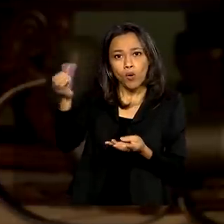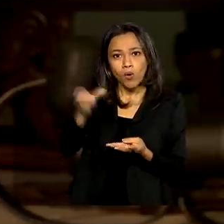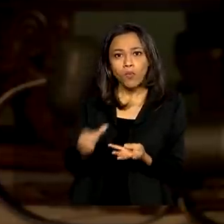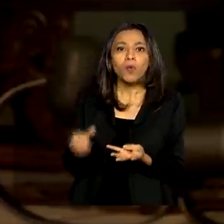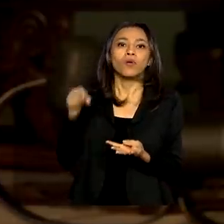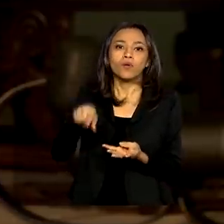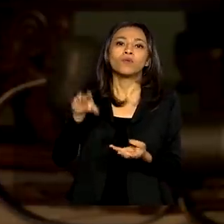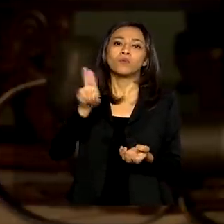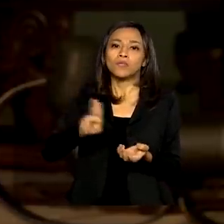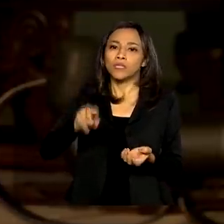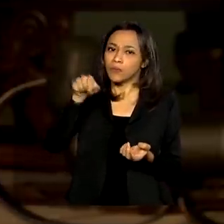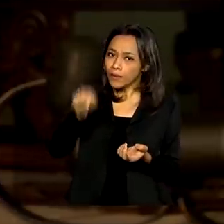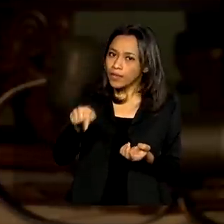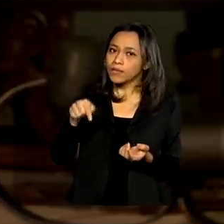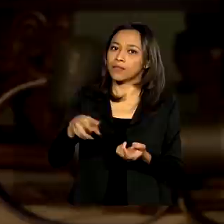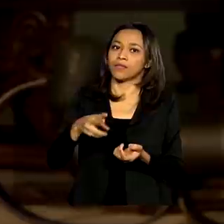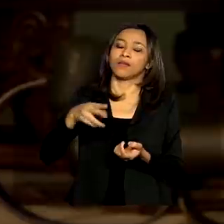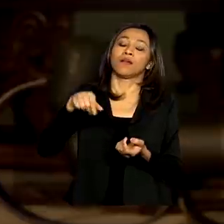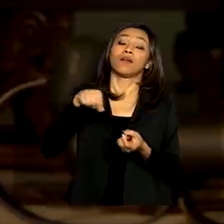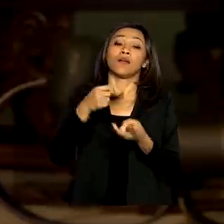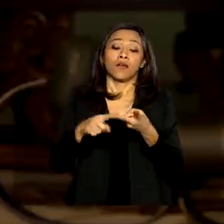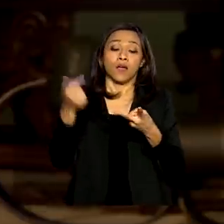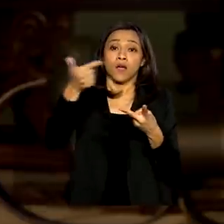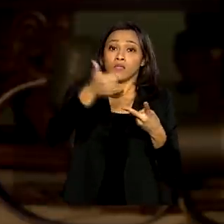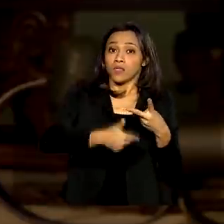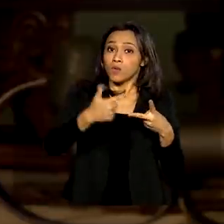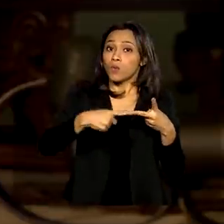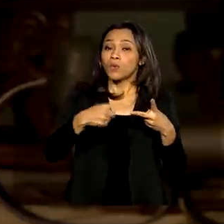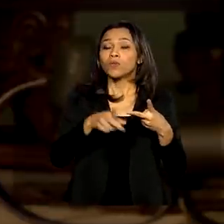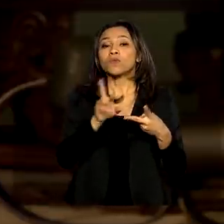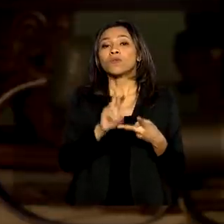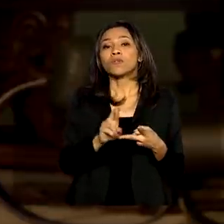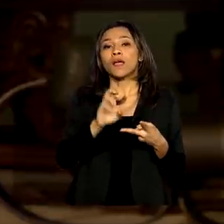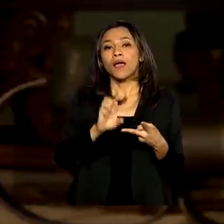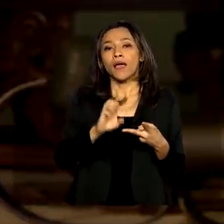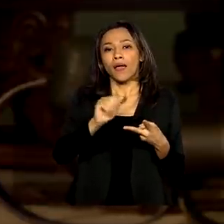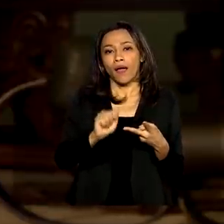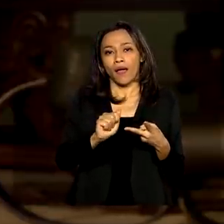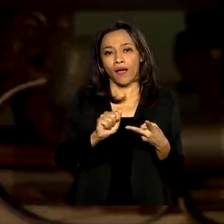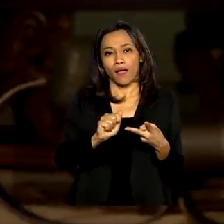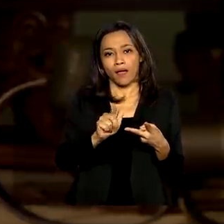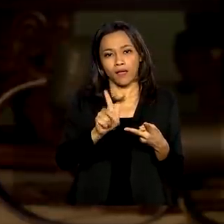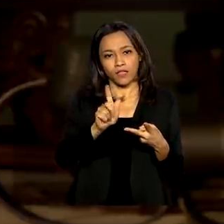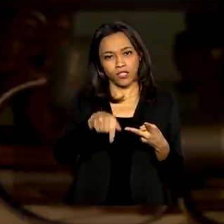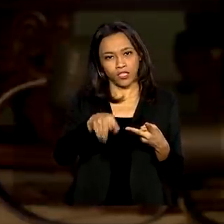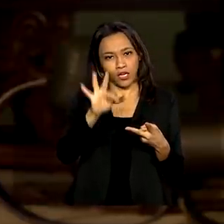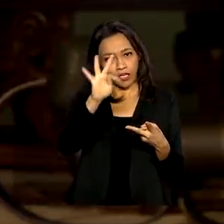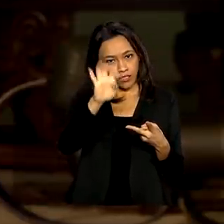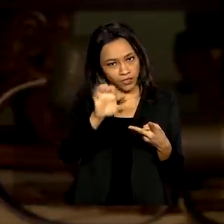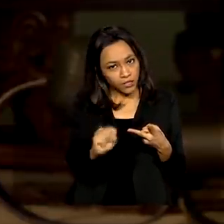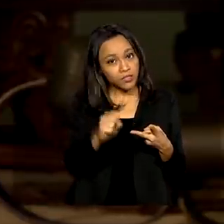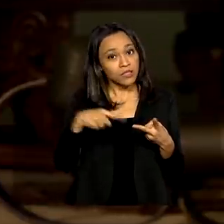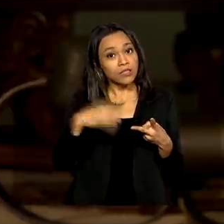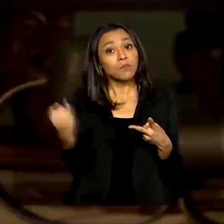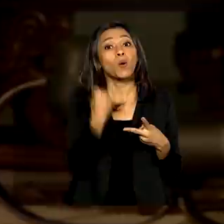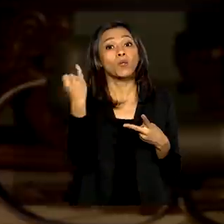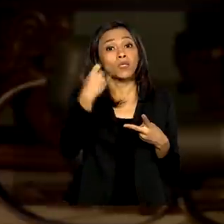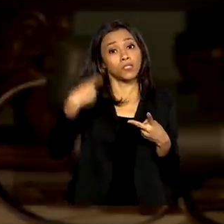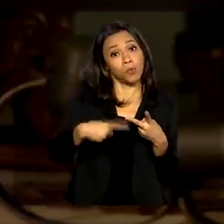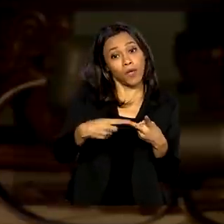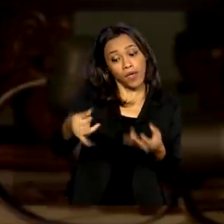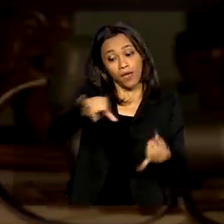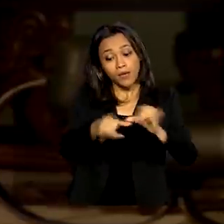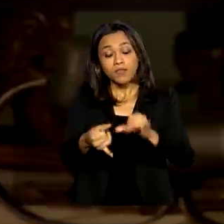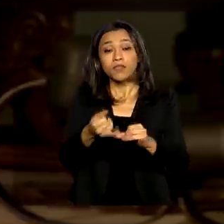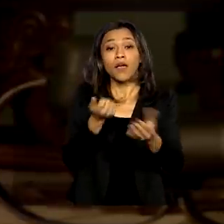nitazoxanida. A segunda prioridade são os reagentes para testes diagnósticos, e isso é importante porque esses reagentes são